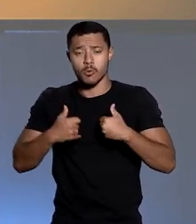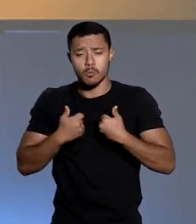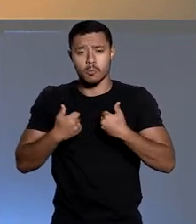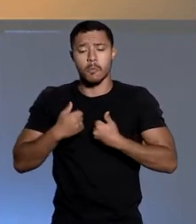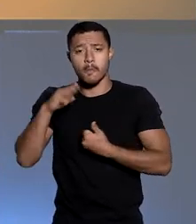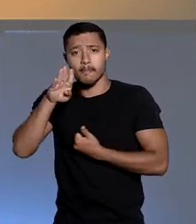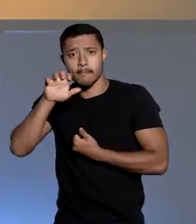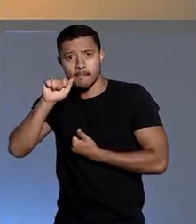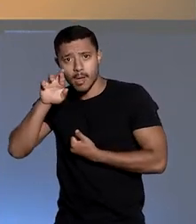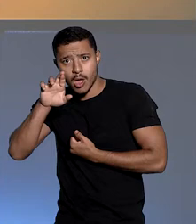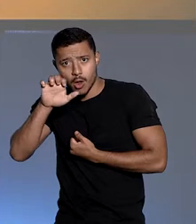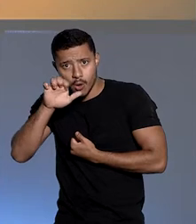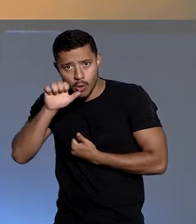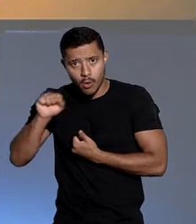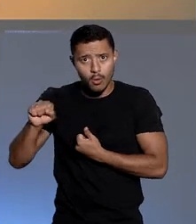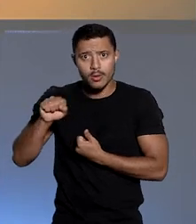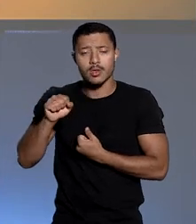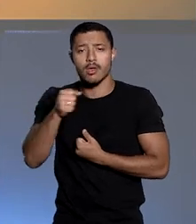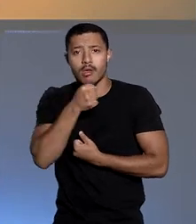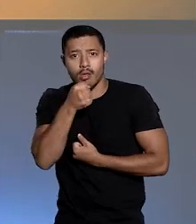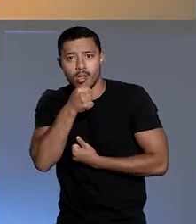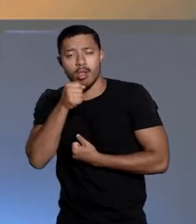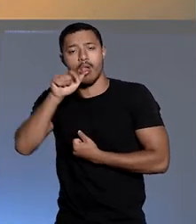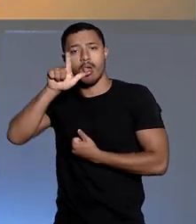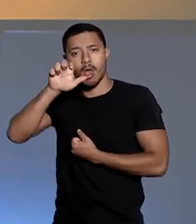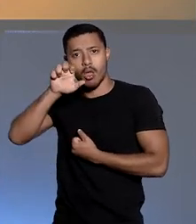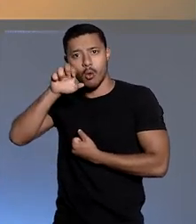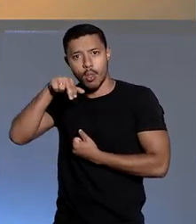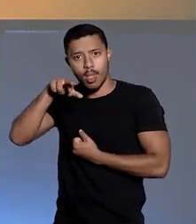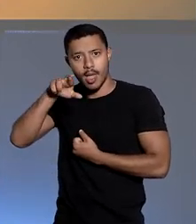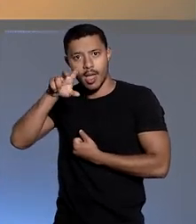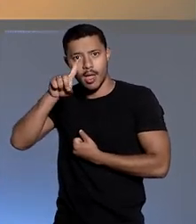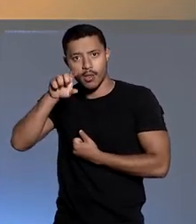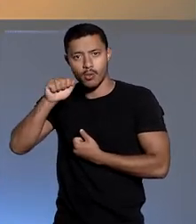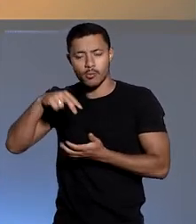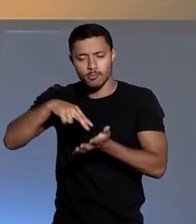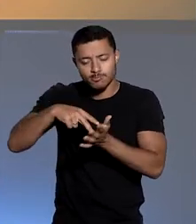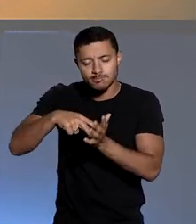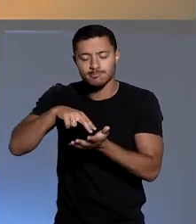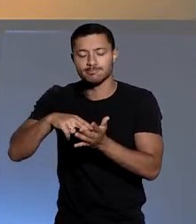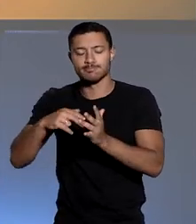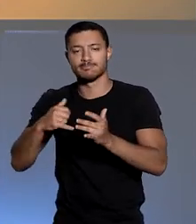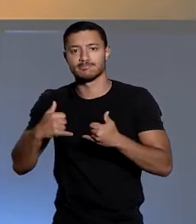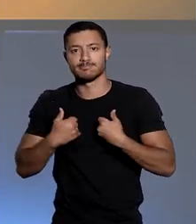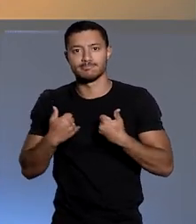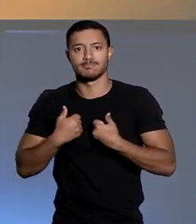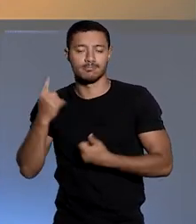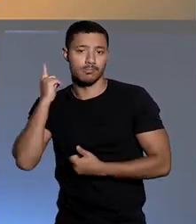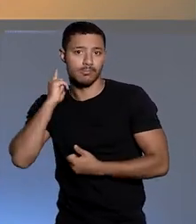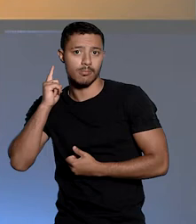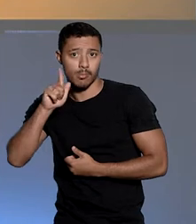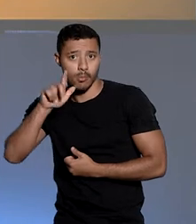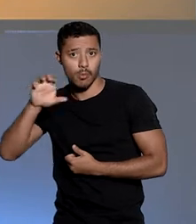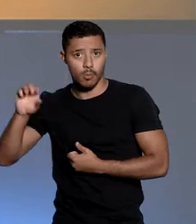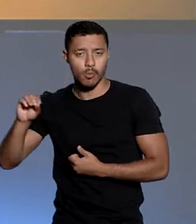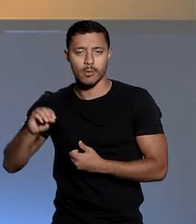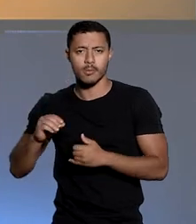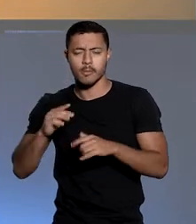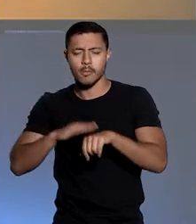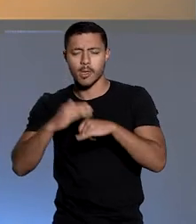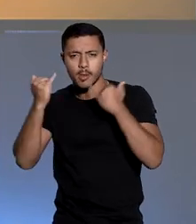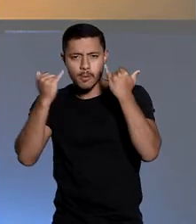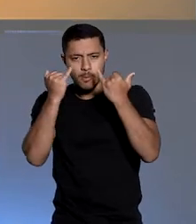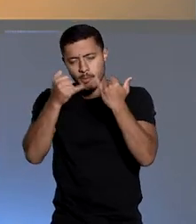banda Barões da Pisadinha e do cantor Leonardo em Festival Junino em Goiás. Quem tem mais informações é a